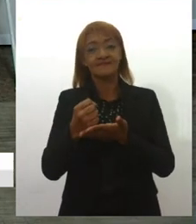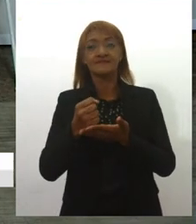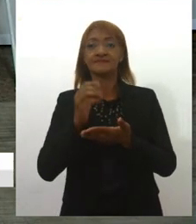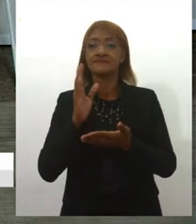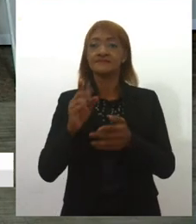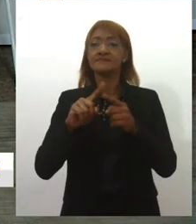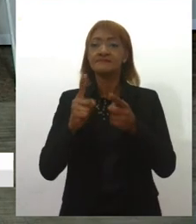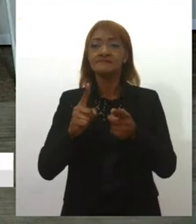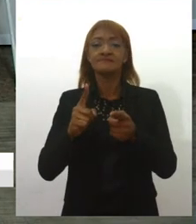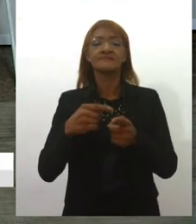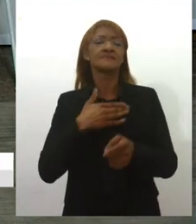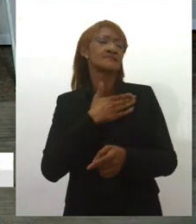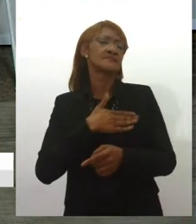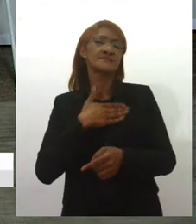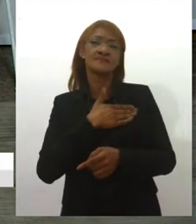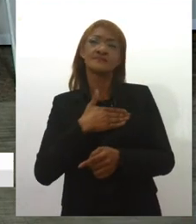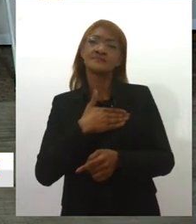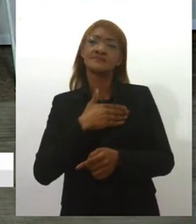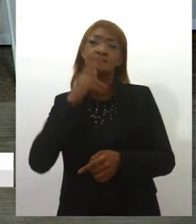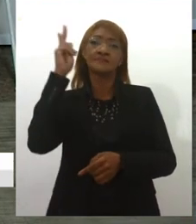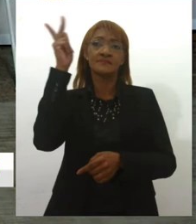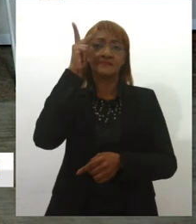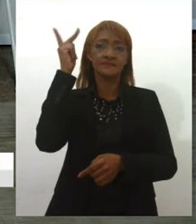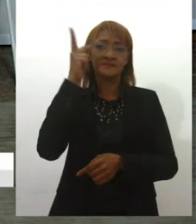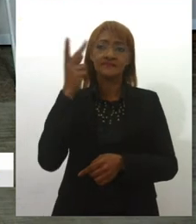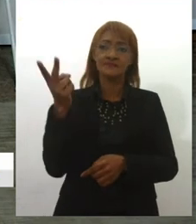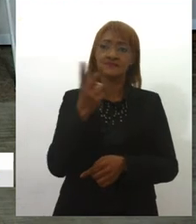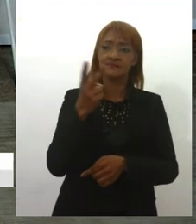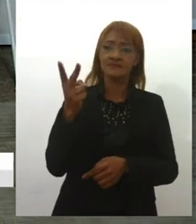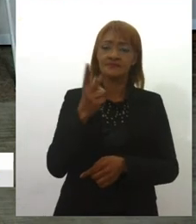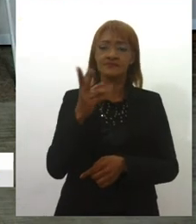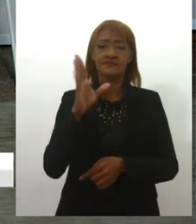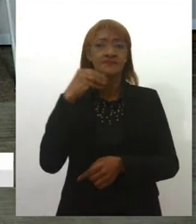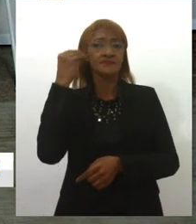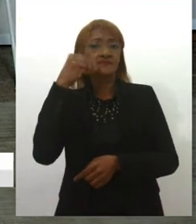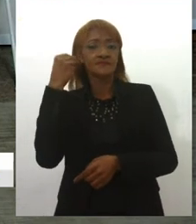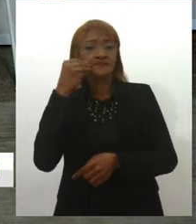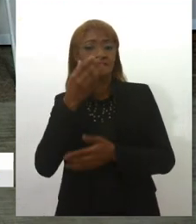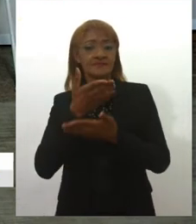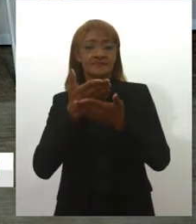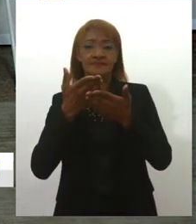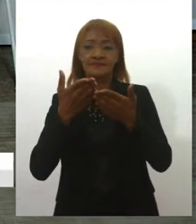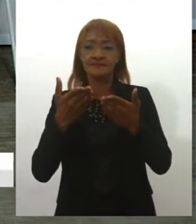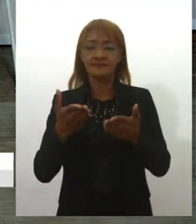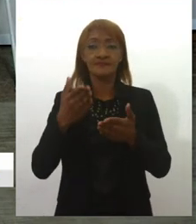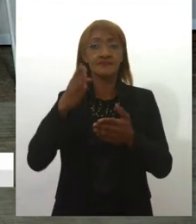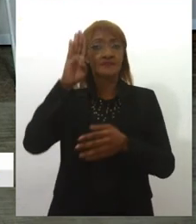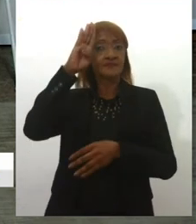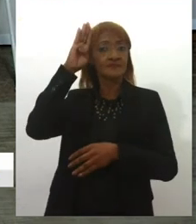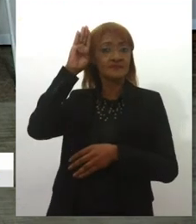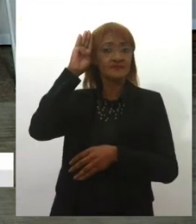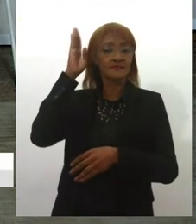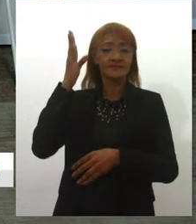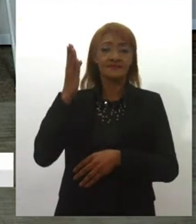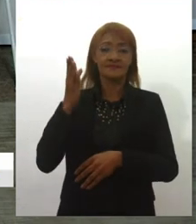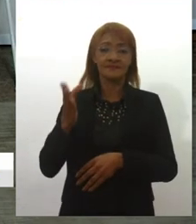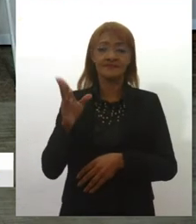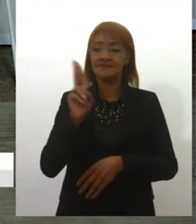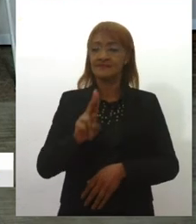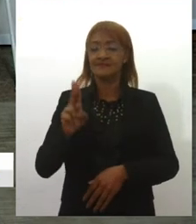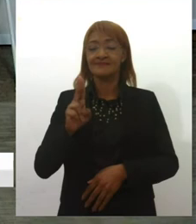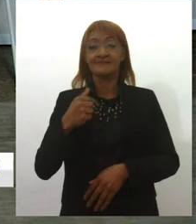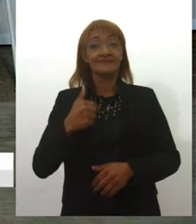demais de ouvir a história de vocês, as reflexões de vocês dentro da academia, muito orgulhosa,